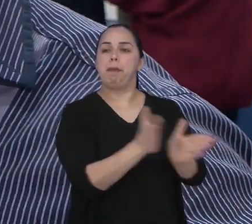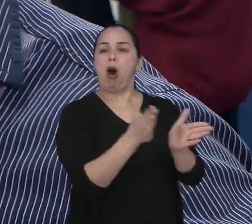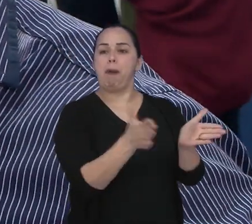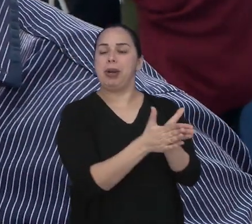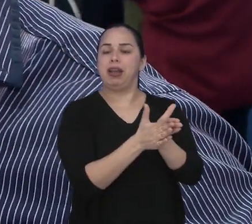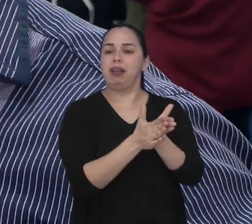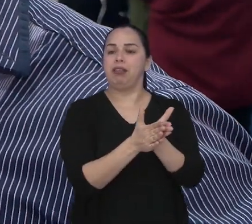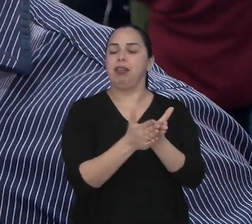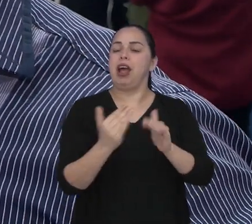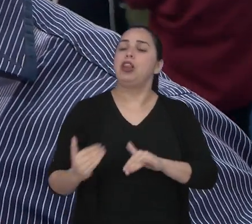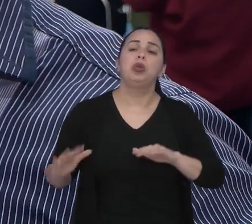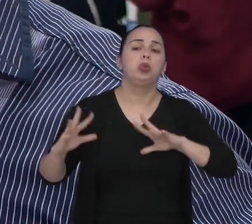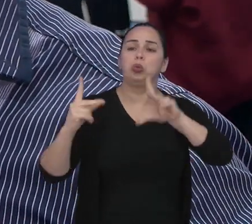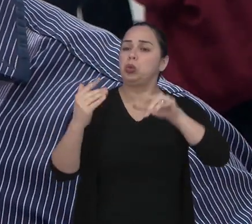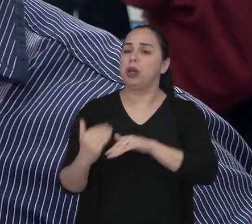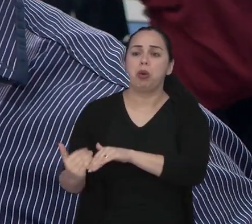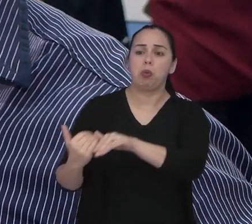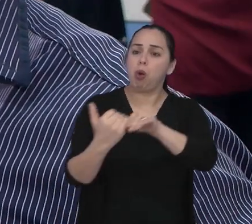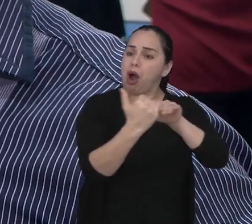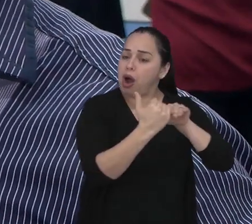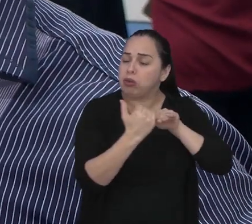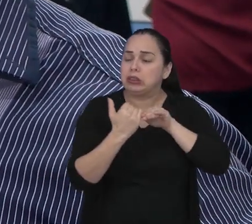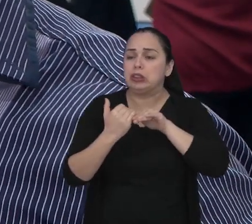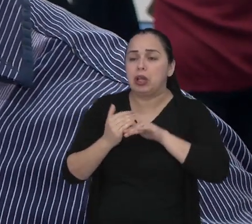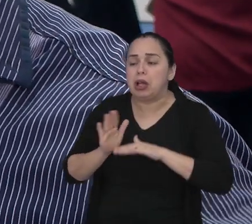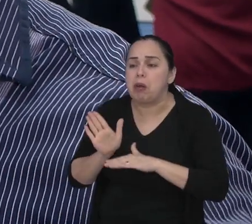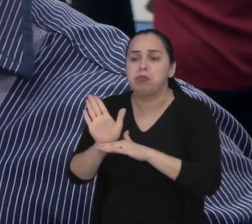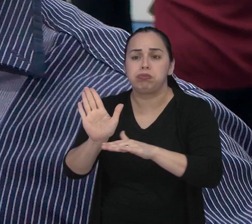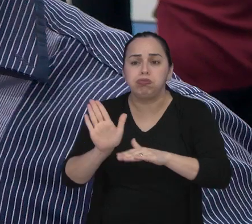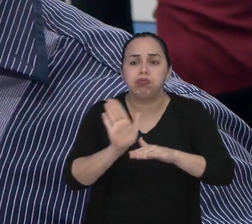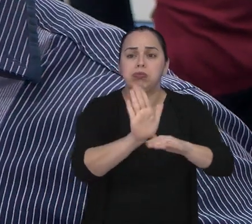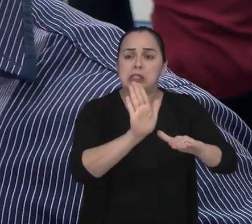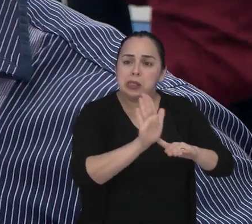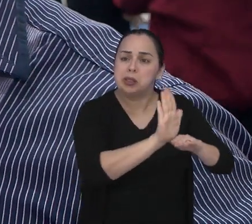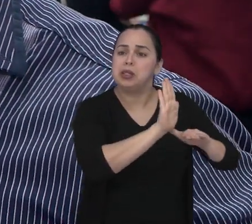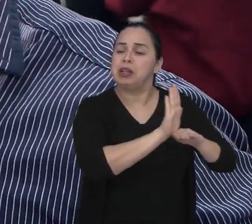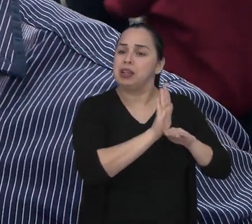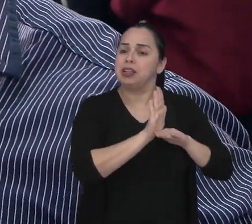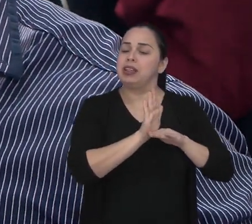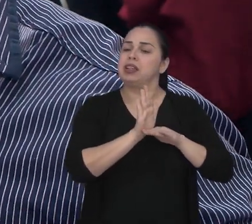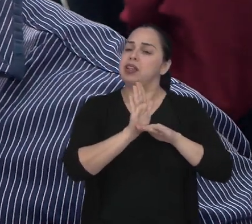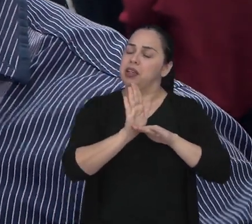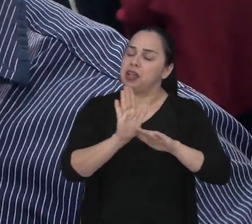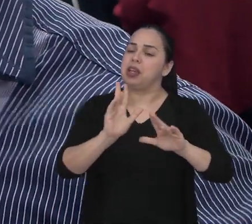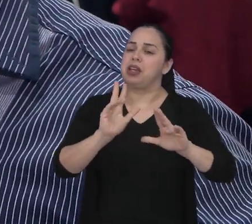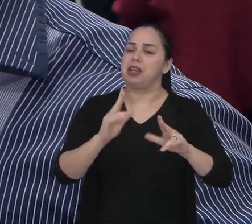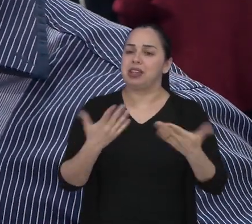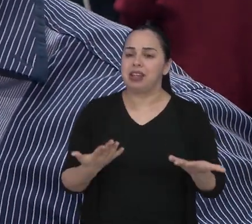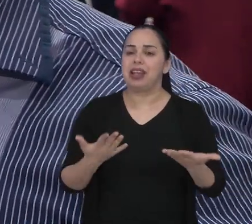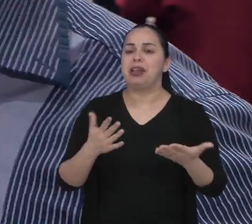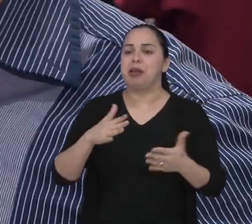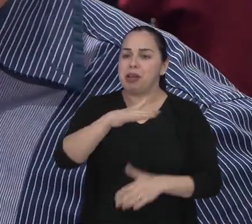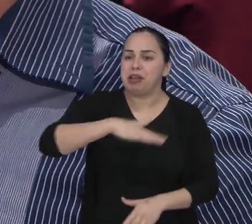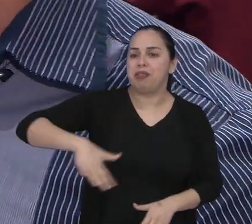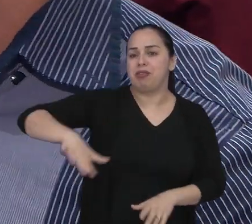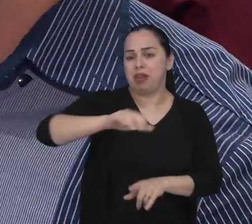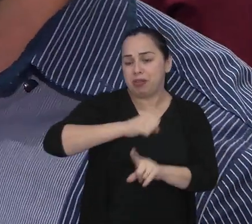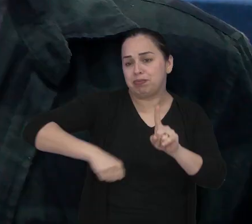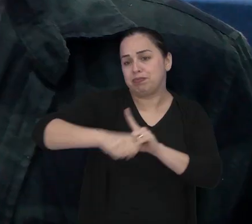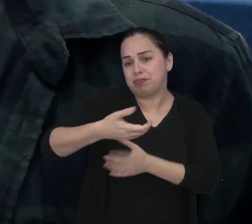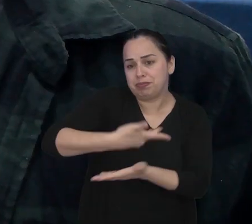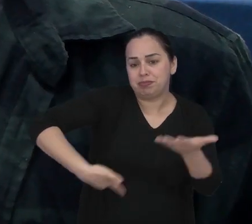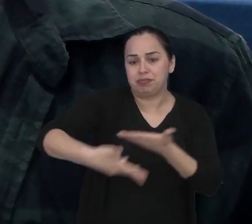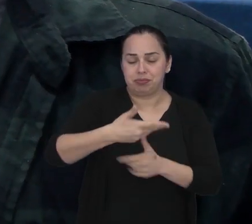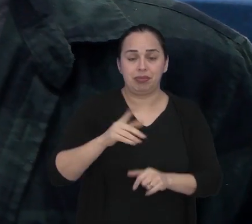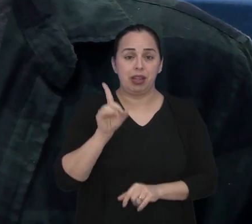sempre ajudou as pessoas, visando sempre que todos pudessem ter uma situação digna e boa dentro da sociedade.